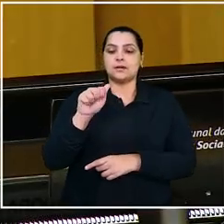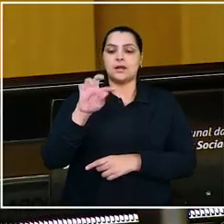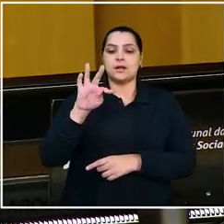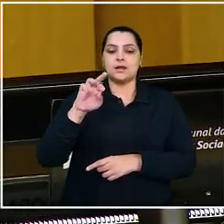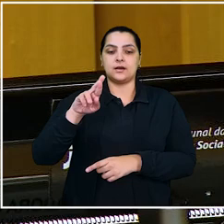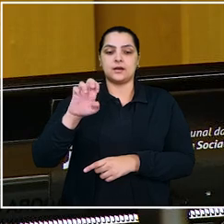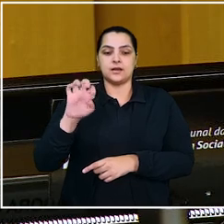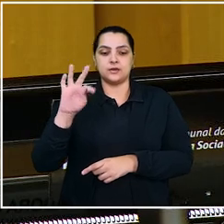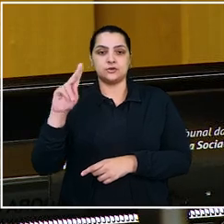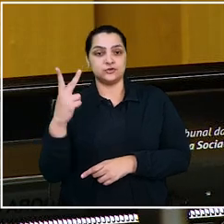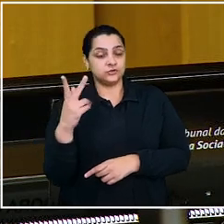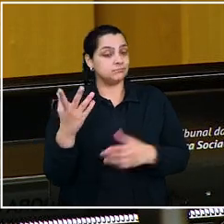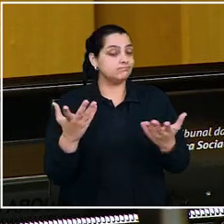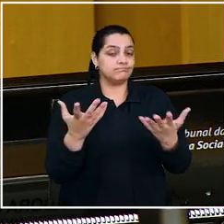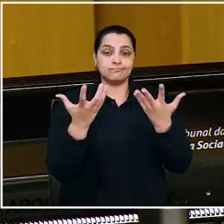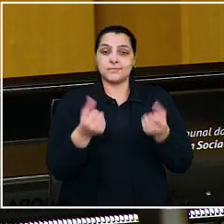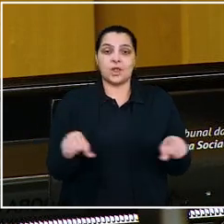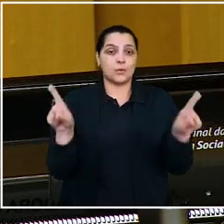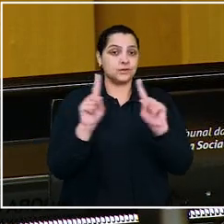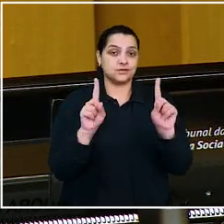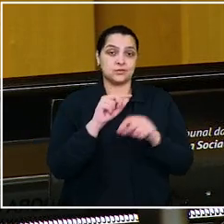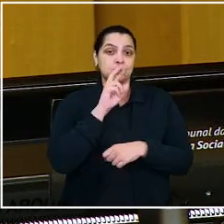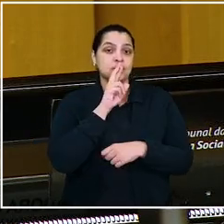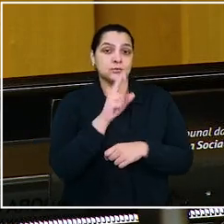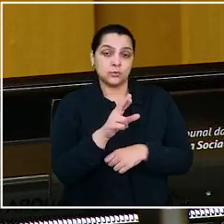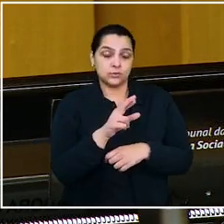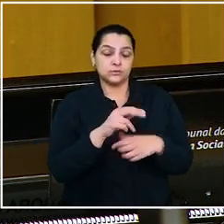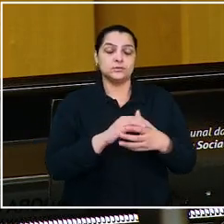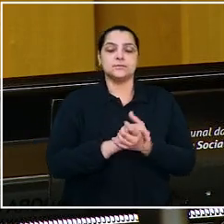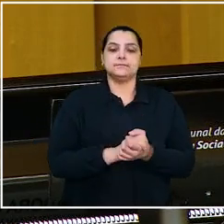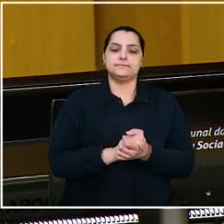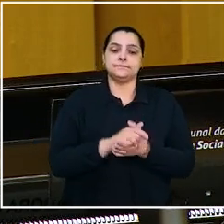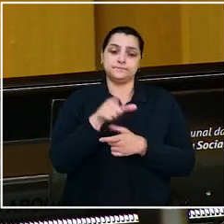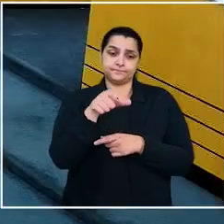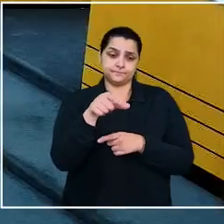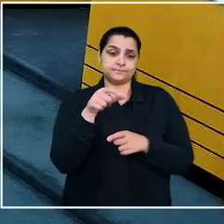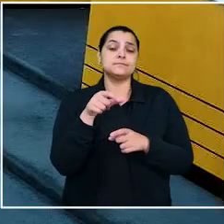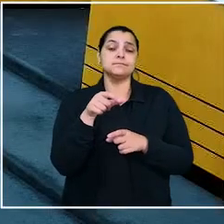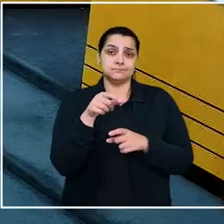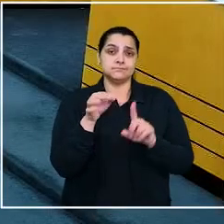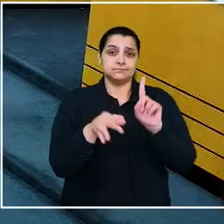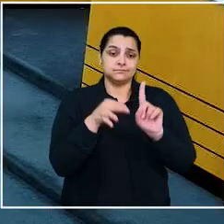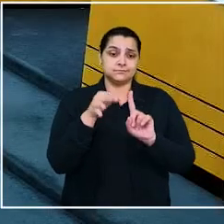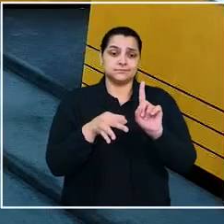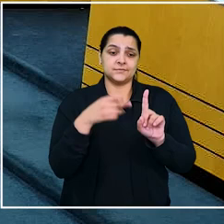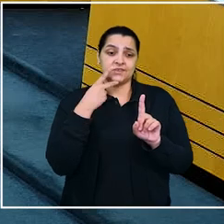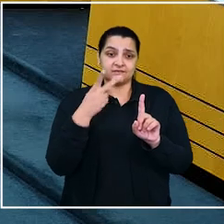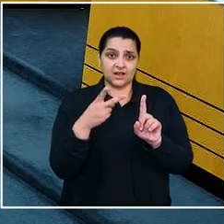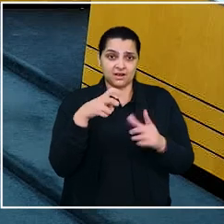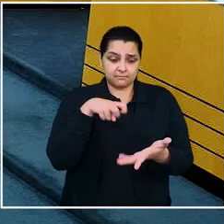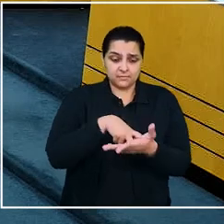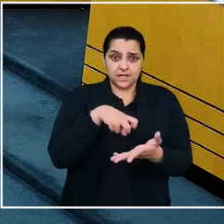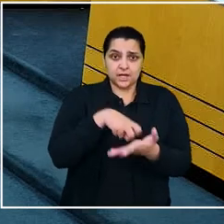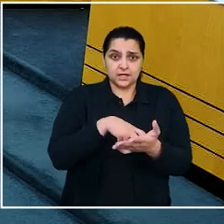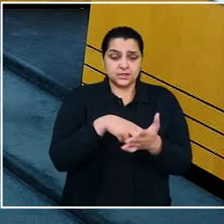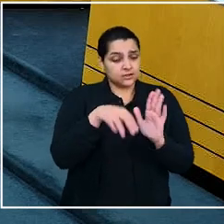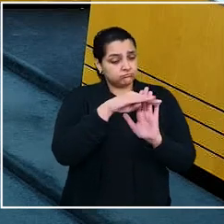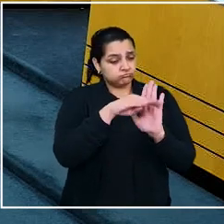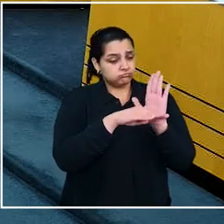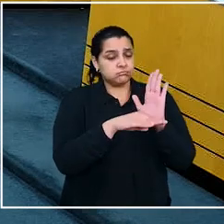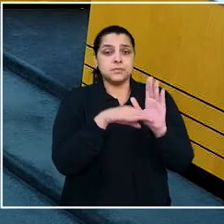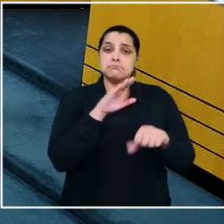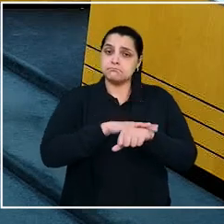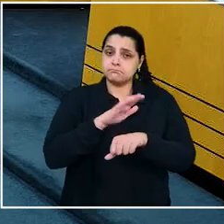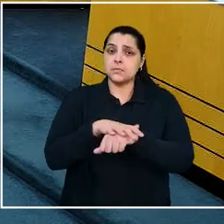Margarete Rodrigues Costa, não acolheu as justificativas. Para a magistrada, a gradação das penalidades foi